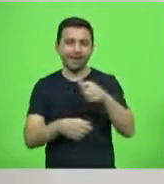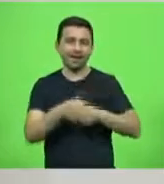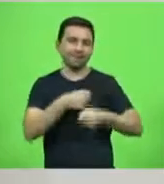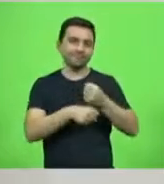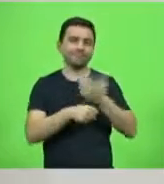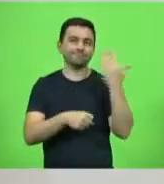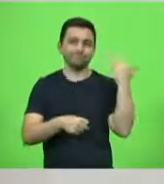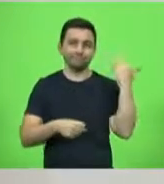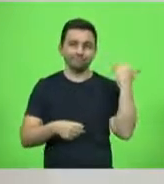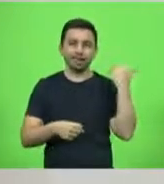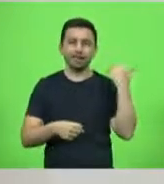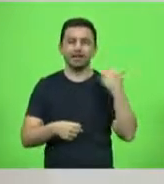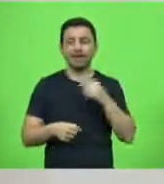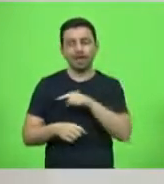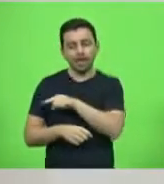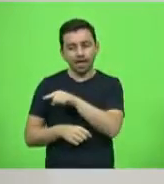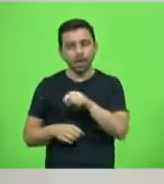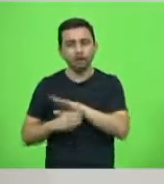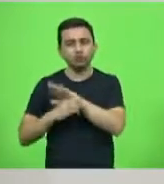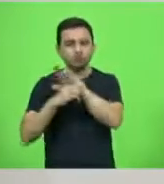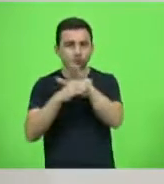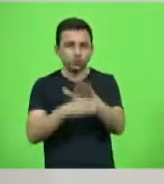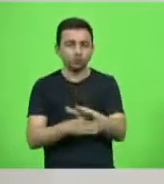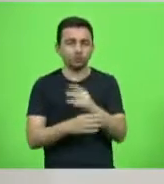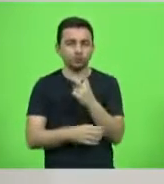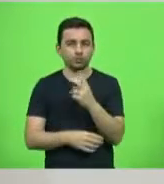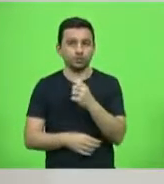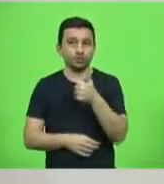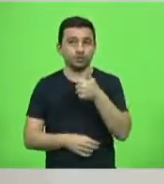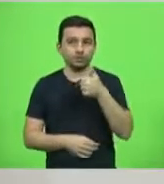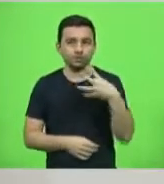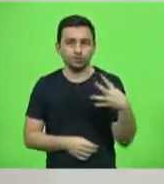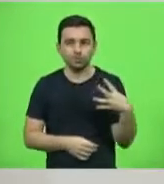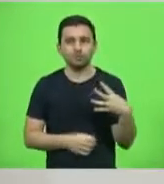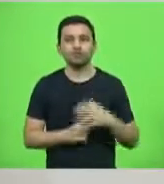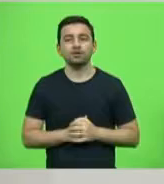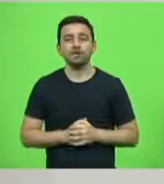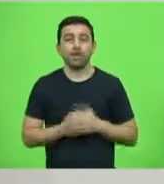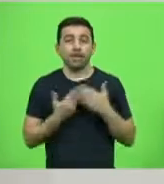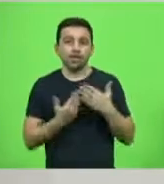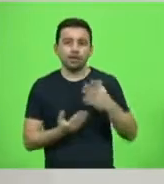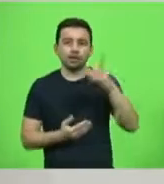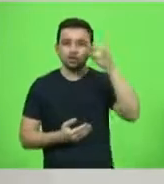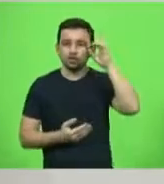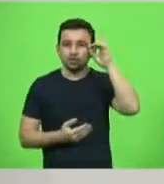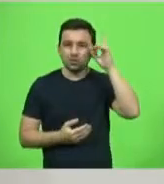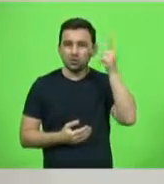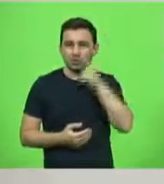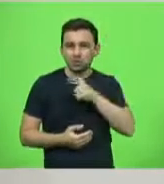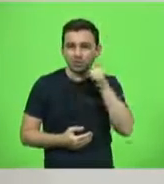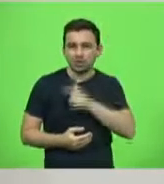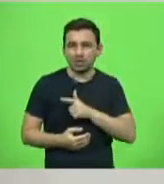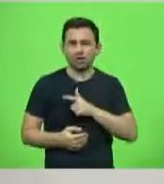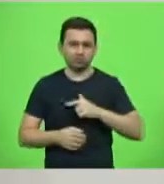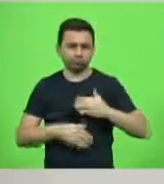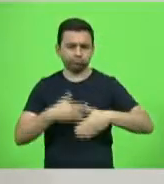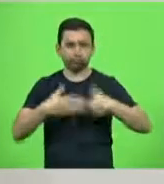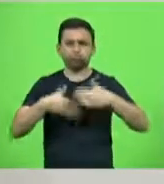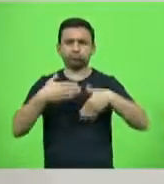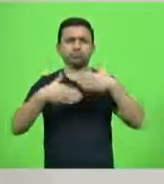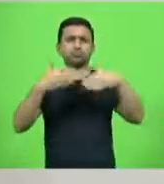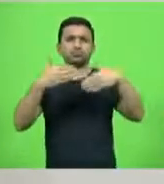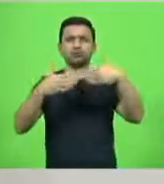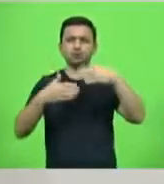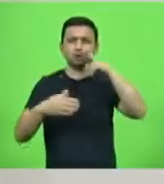sua reeleição em 2014. Dilma enxerga seu governo como um momento histórico de avanços históricos para as